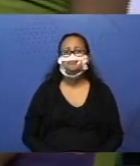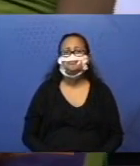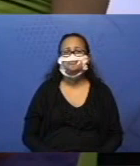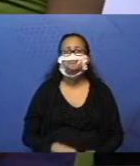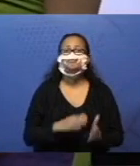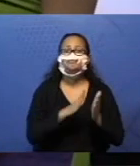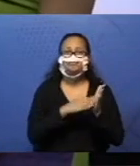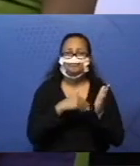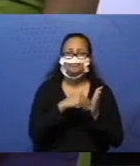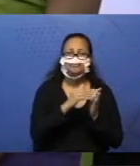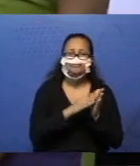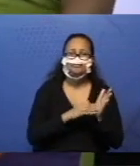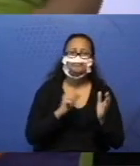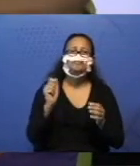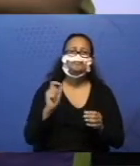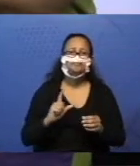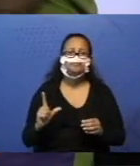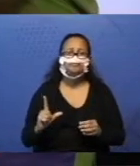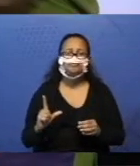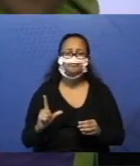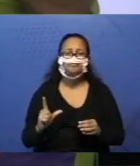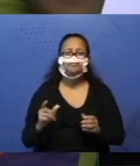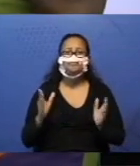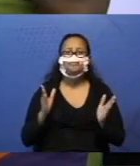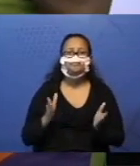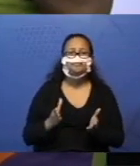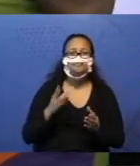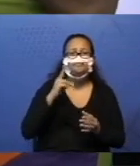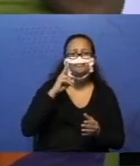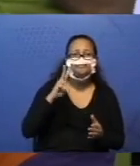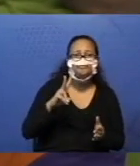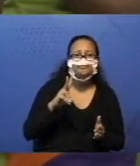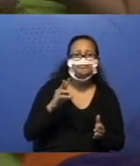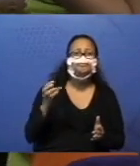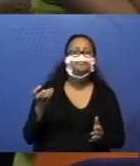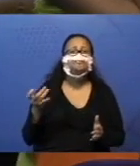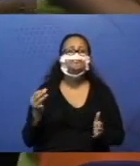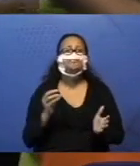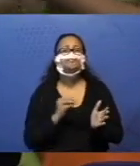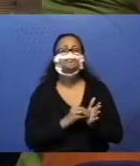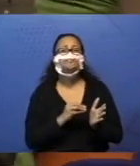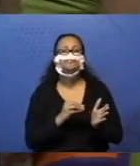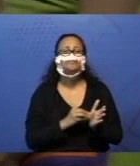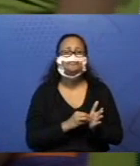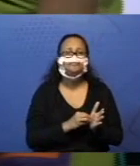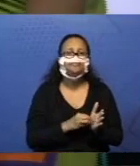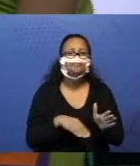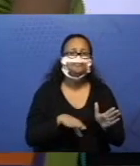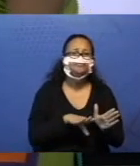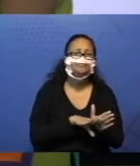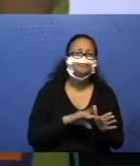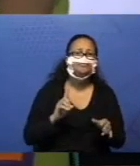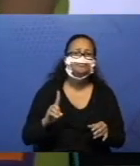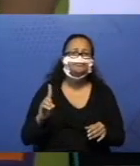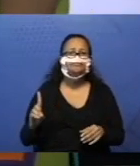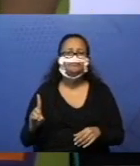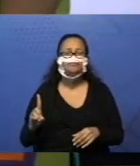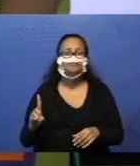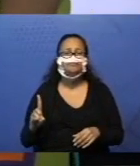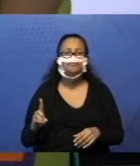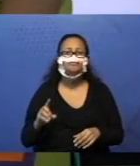Pintou a barrinha azul, agora vamos ver quanto falta para completar o 11. Quanto falta?